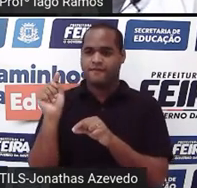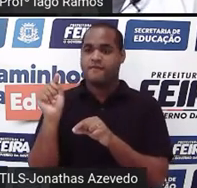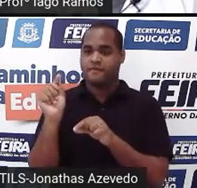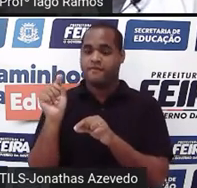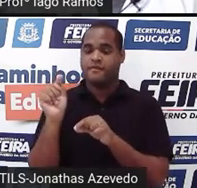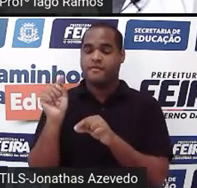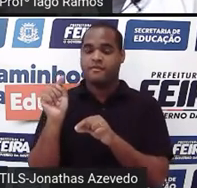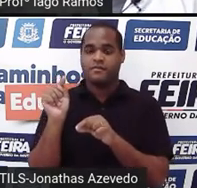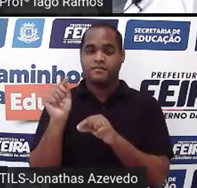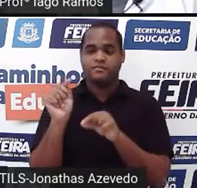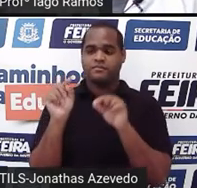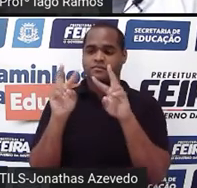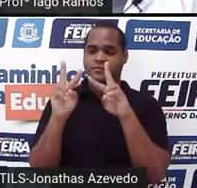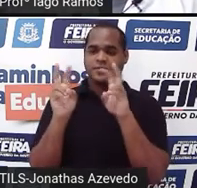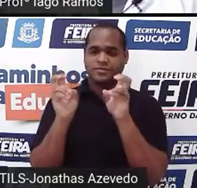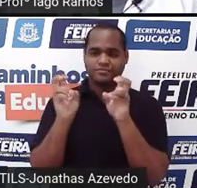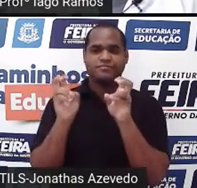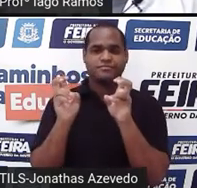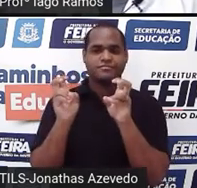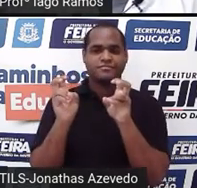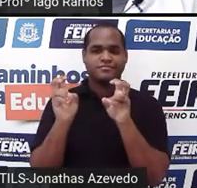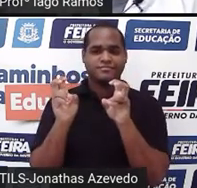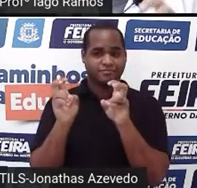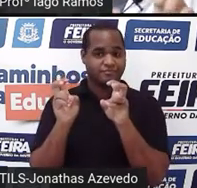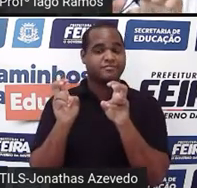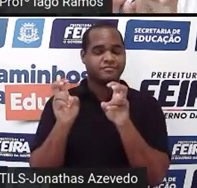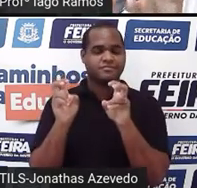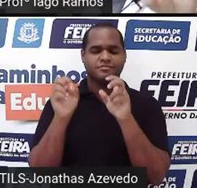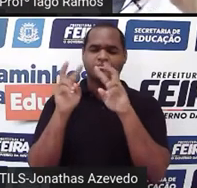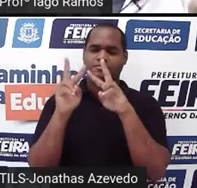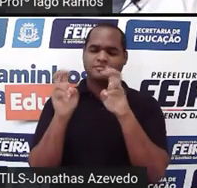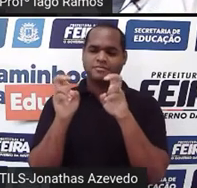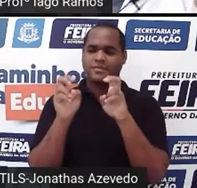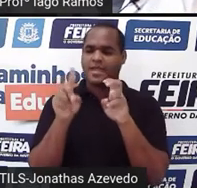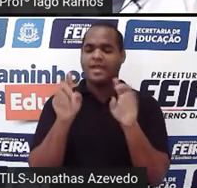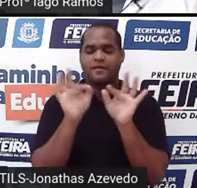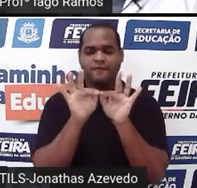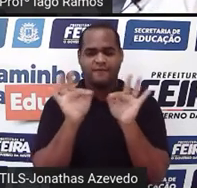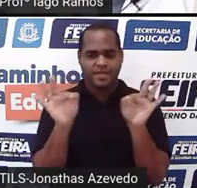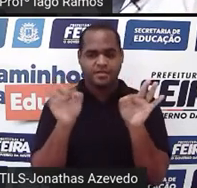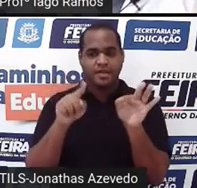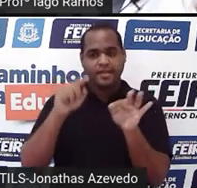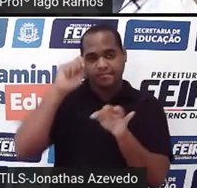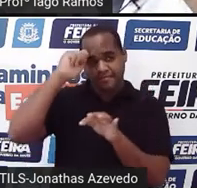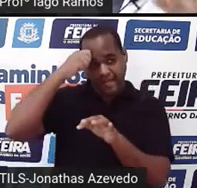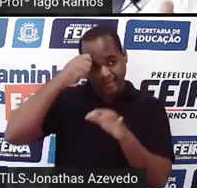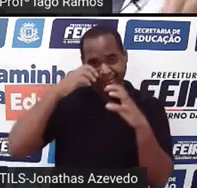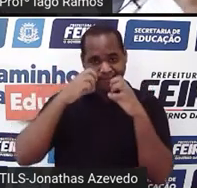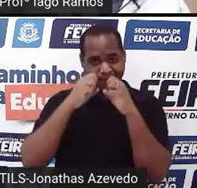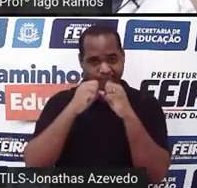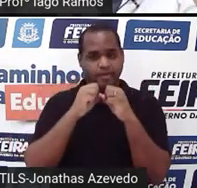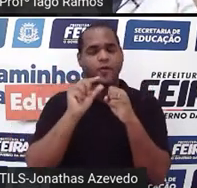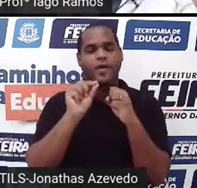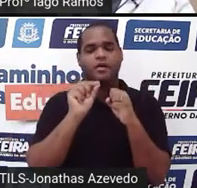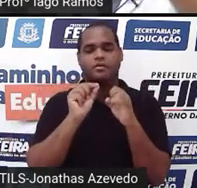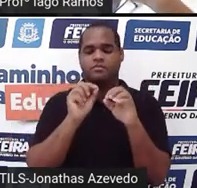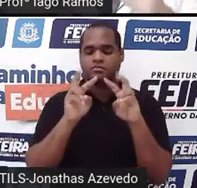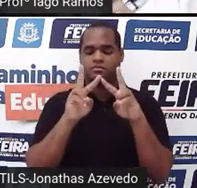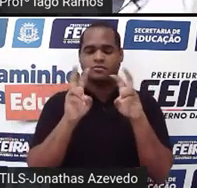indicando ali, ó, título. Tá? Essa frase em negrito é o título